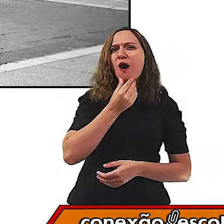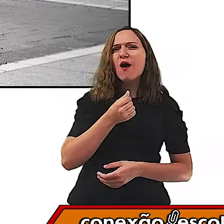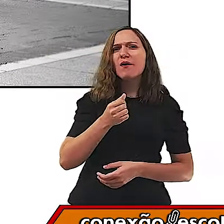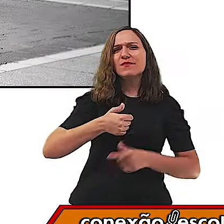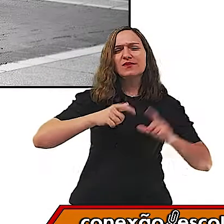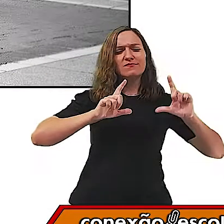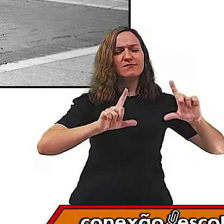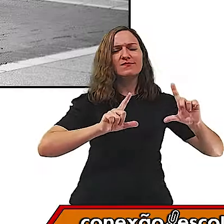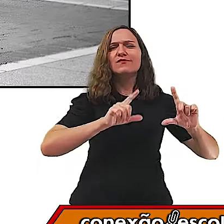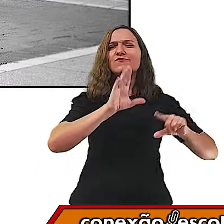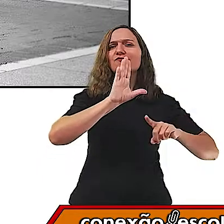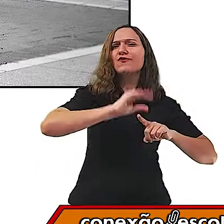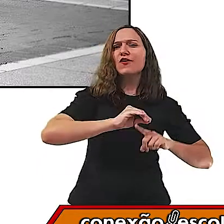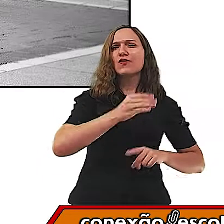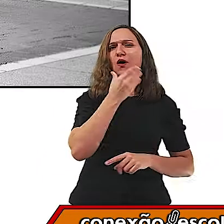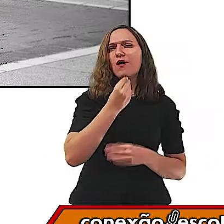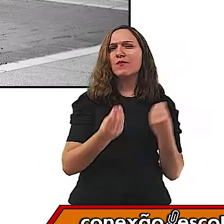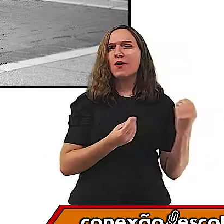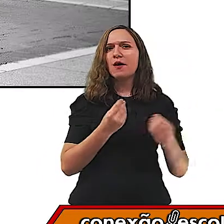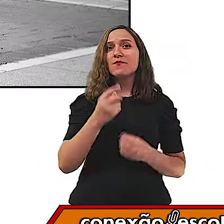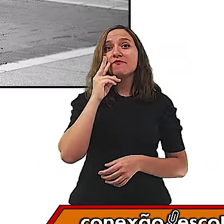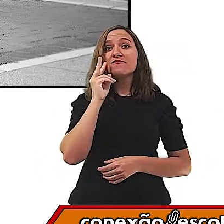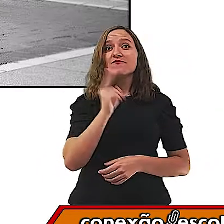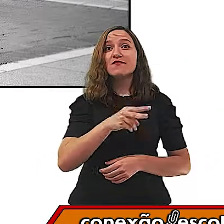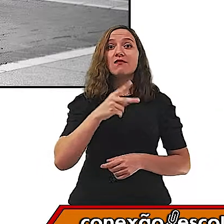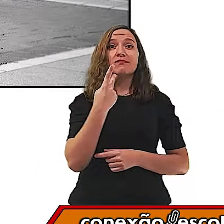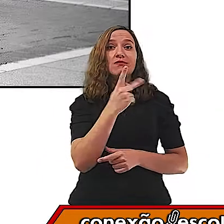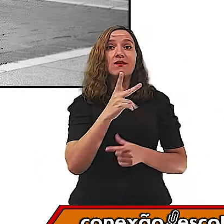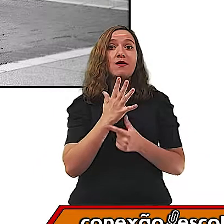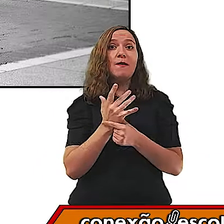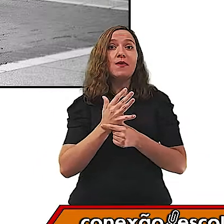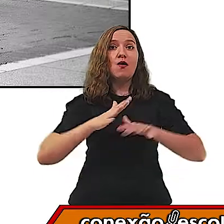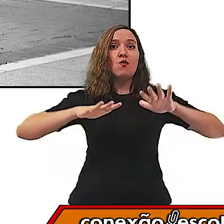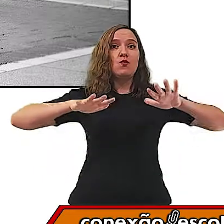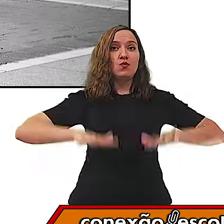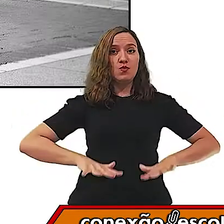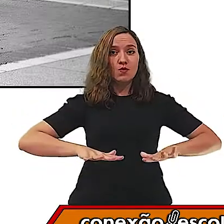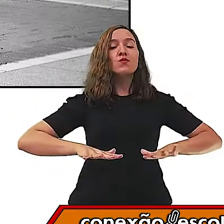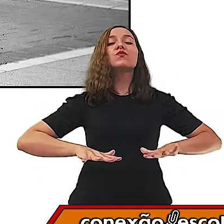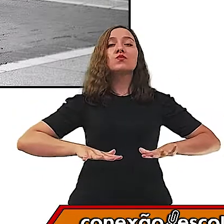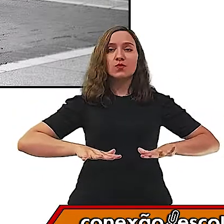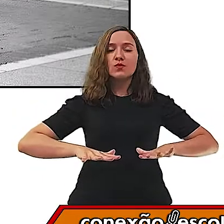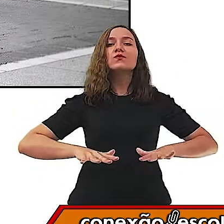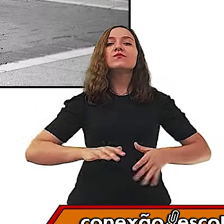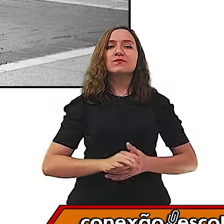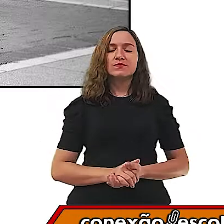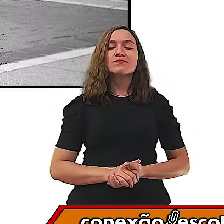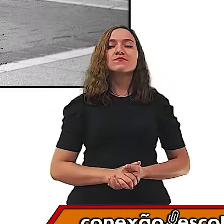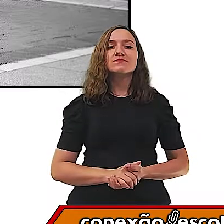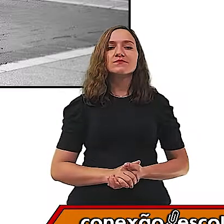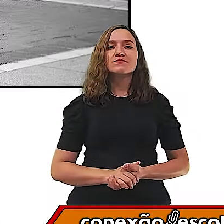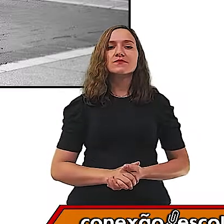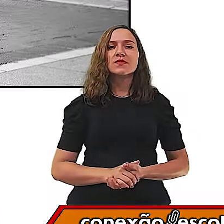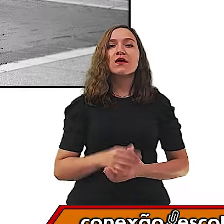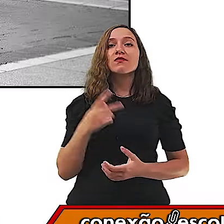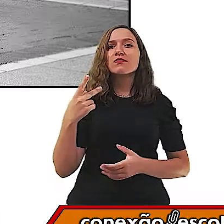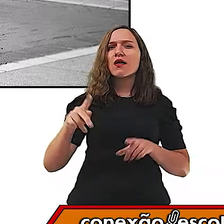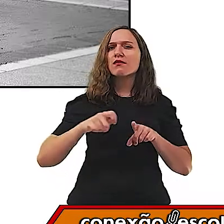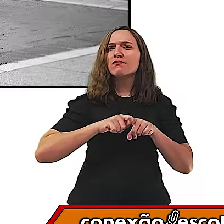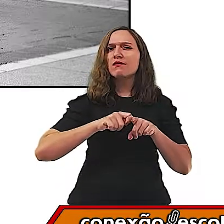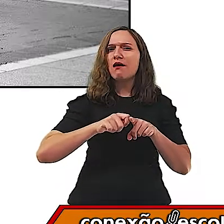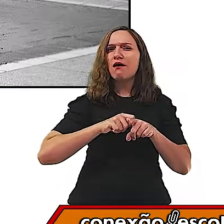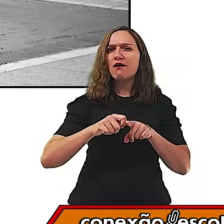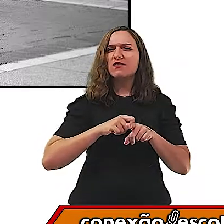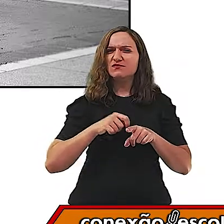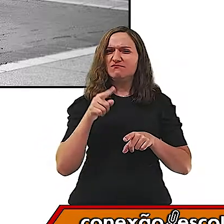na primeira foto? Olha as mãos deles. Olha só. O tênis. Será que